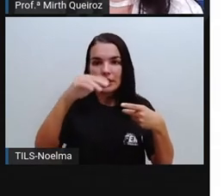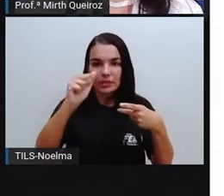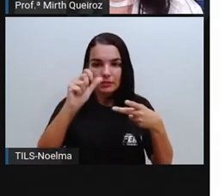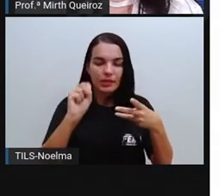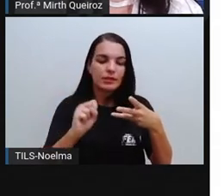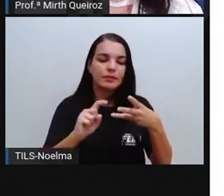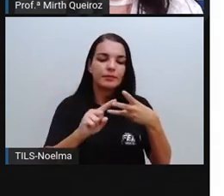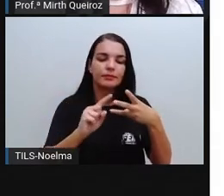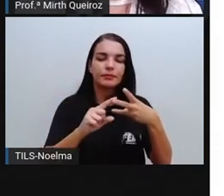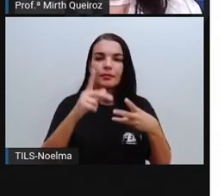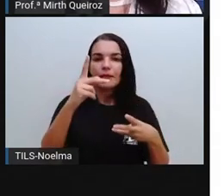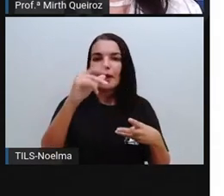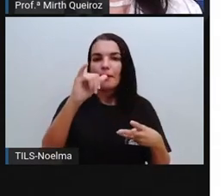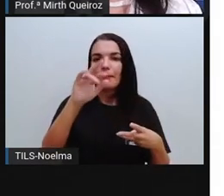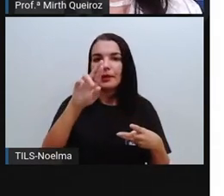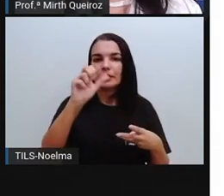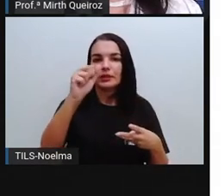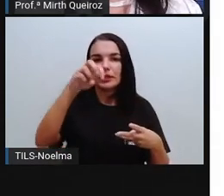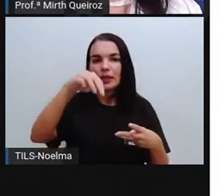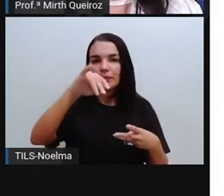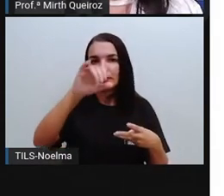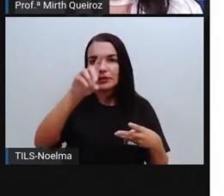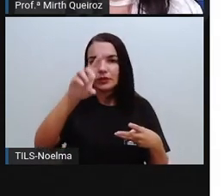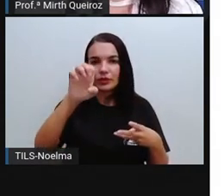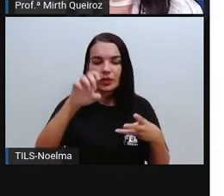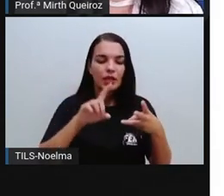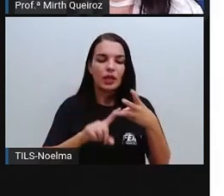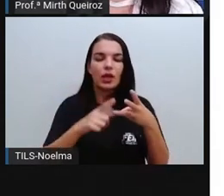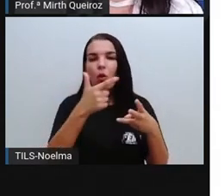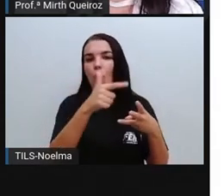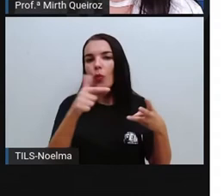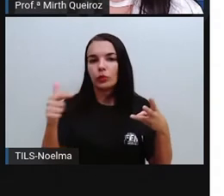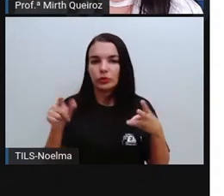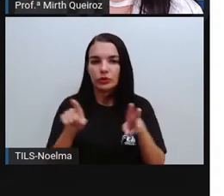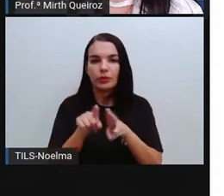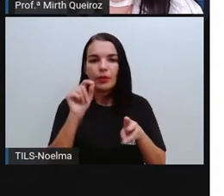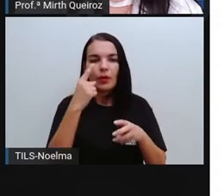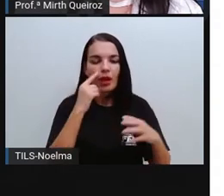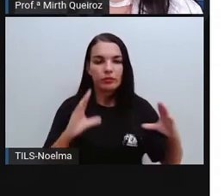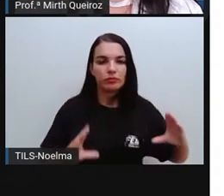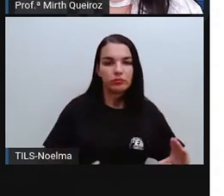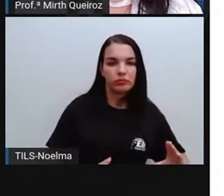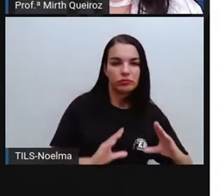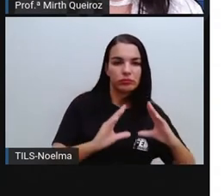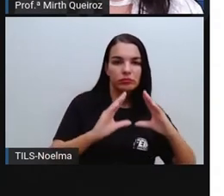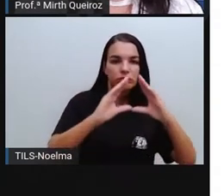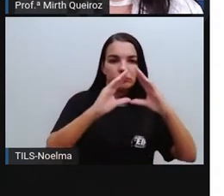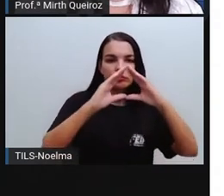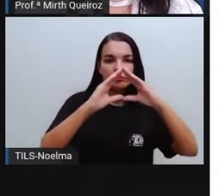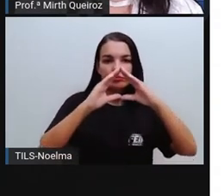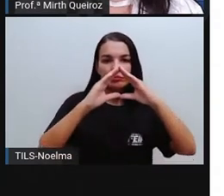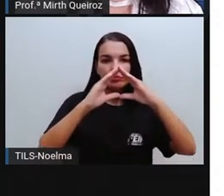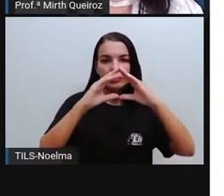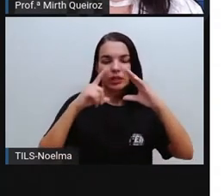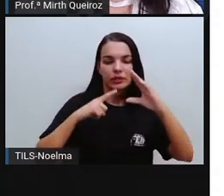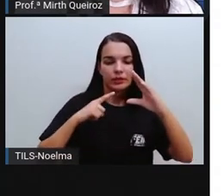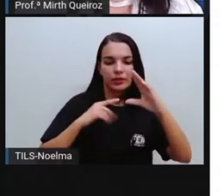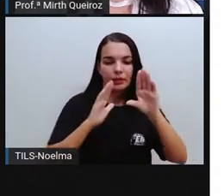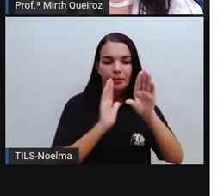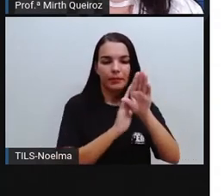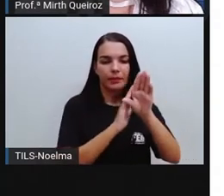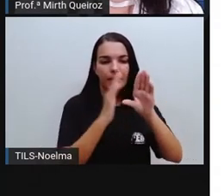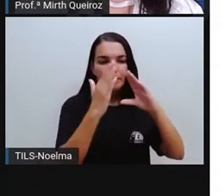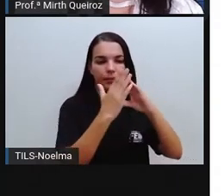pirâmides e outros, né? Aí nós temos uma pirâmide aí, que ela é formada por, a lateral dela é